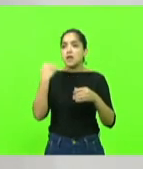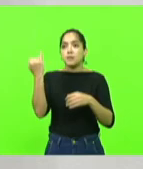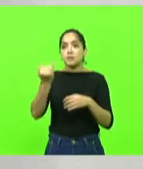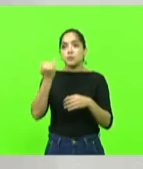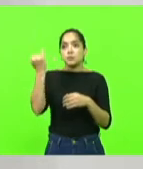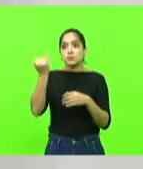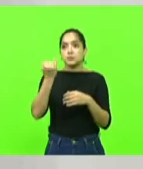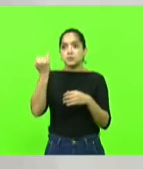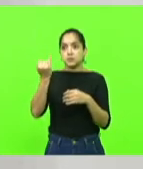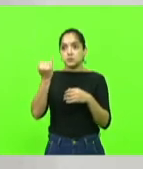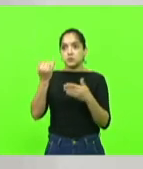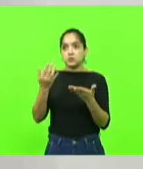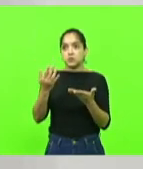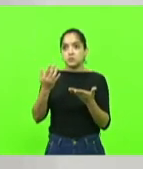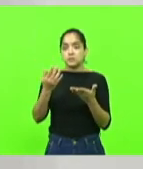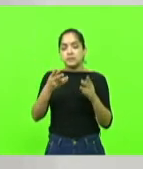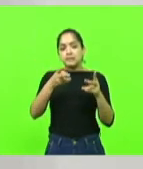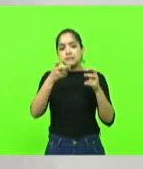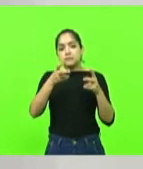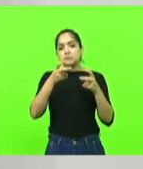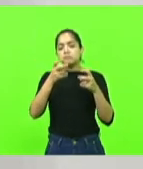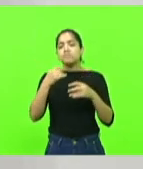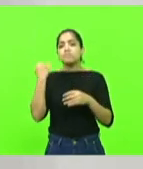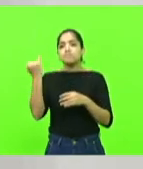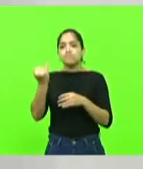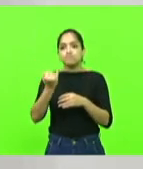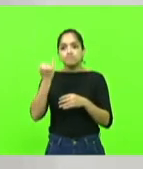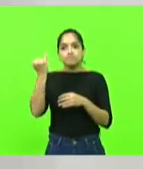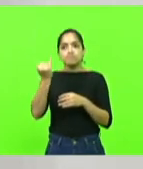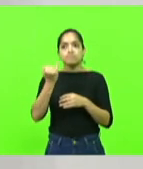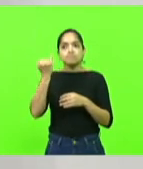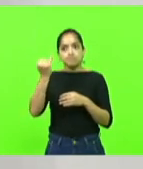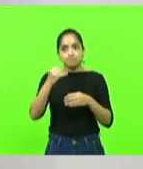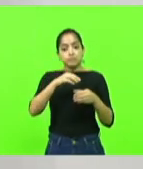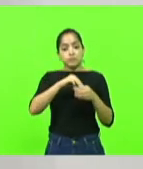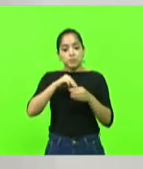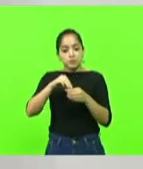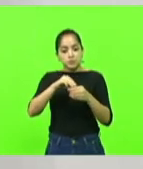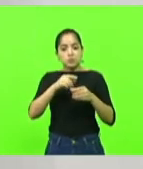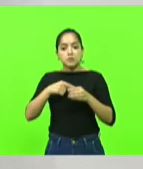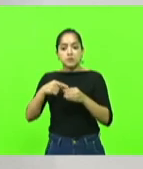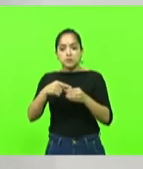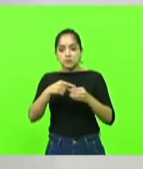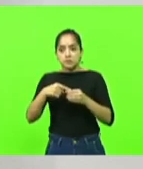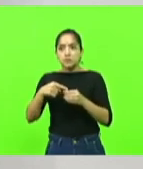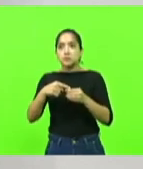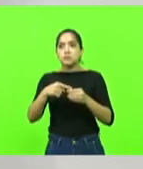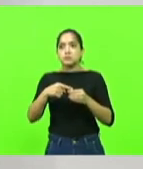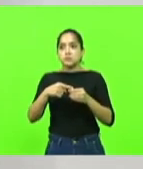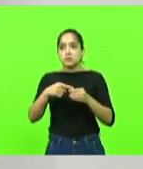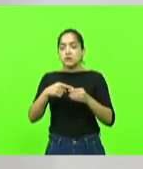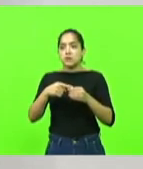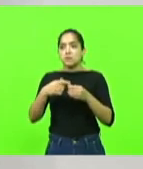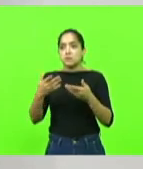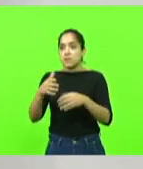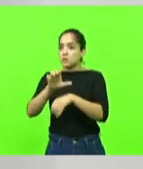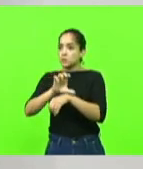percepção da importância dos municípios para a formação de um Estado forte.